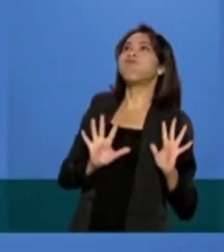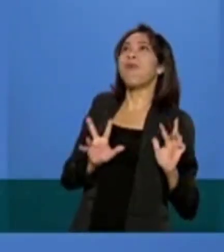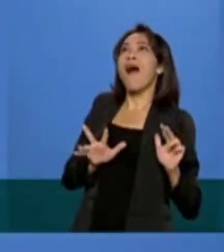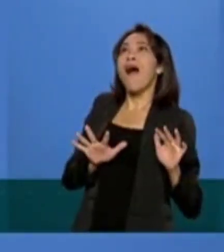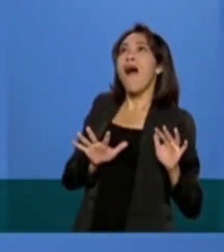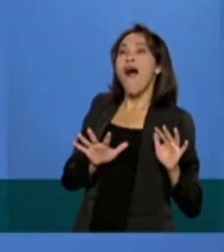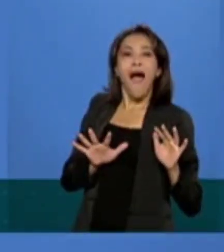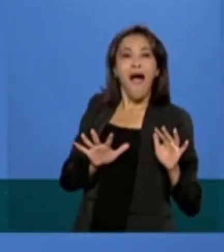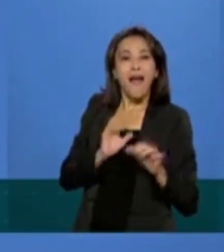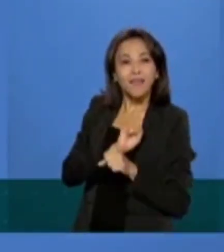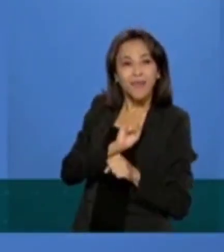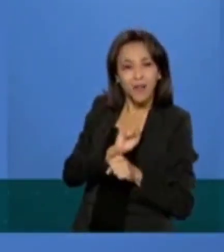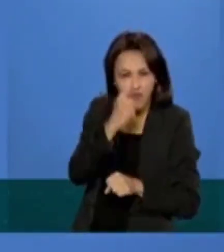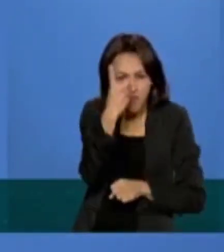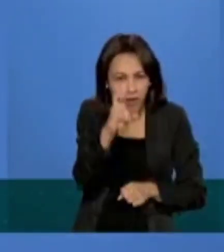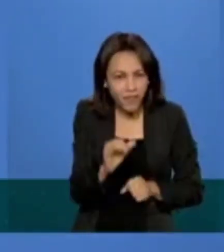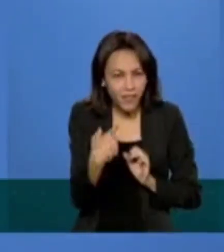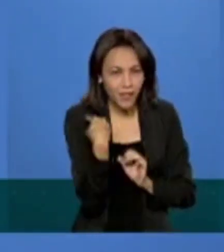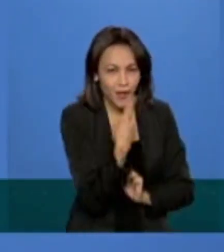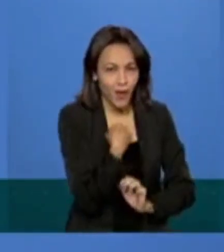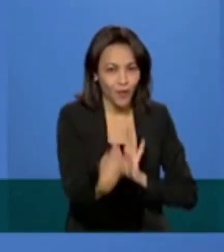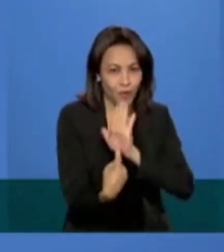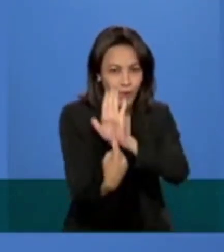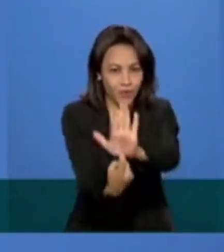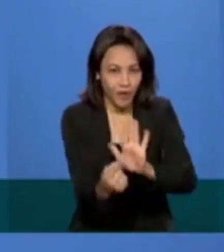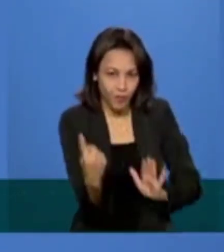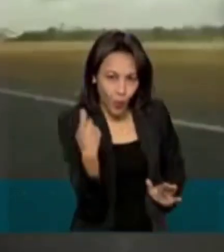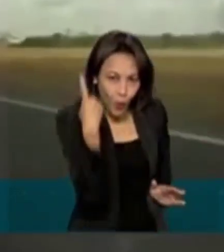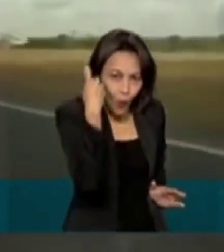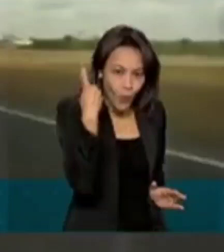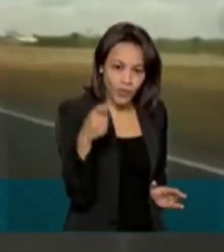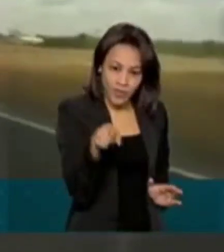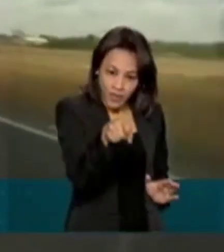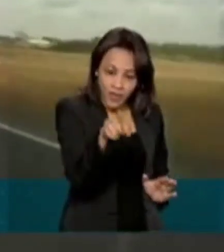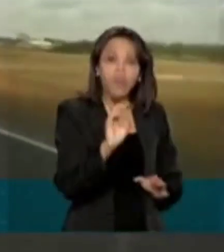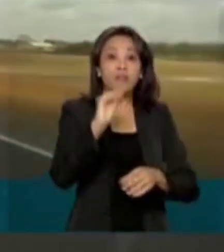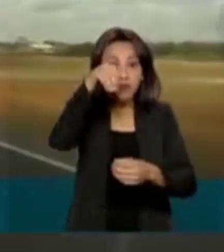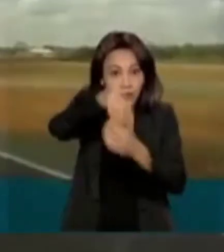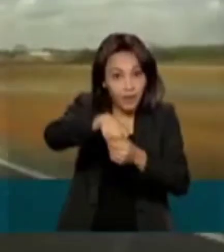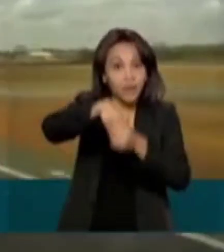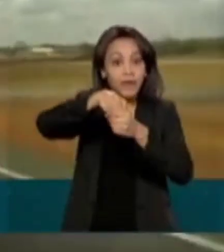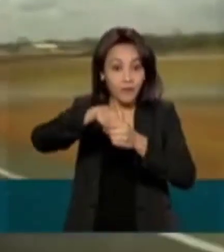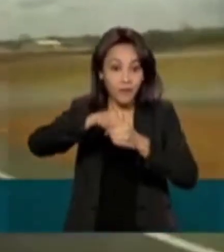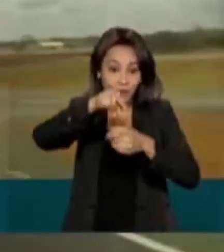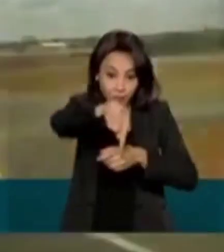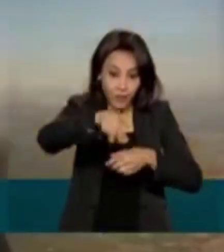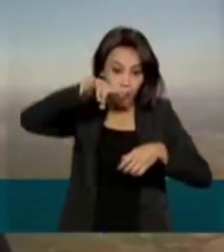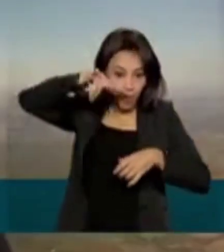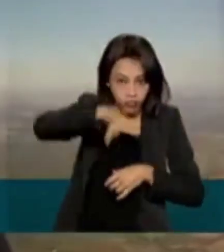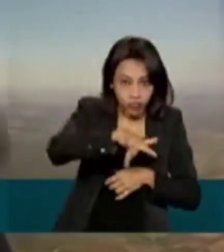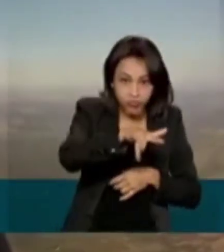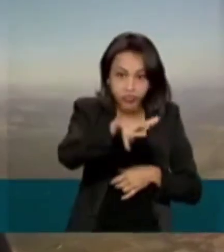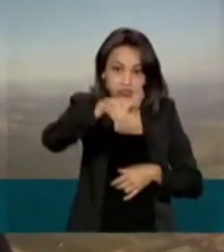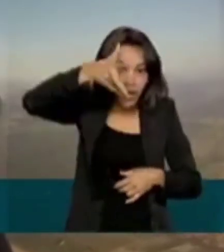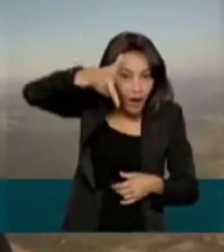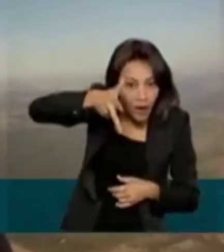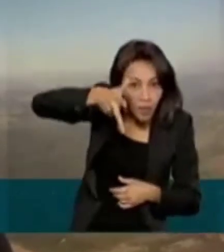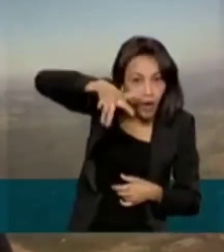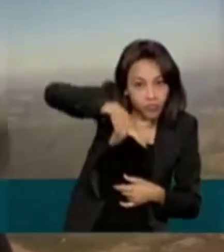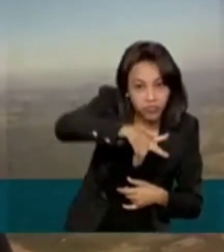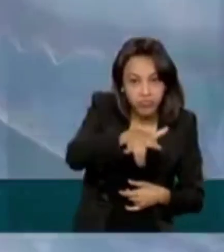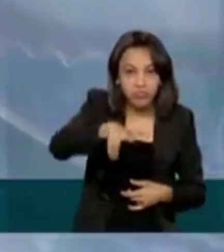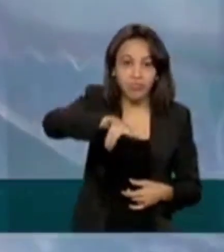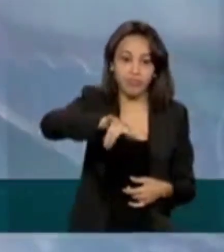não foi só uma vez que nós mostramos imagens únicas, com câmeras instaladas do lado de dentro das aeronaves.